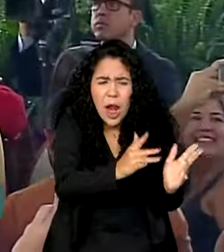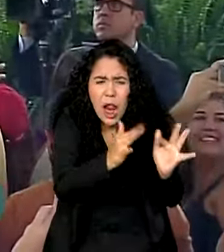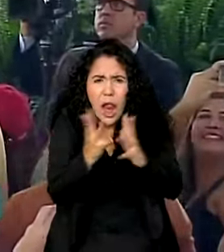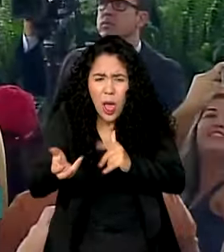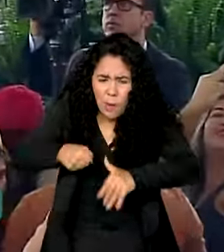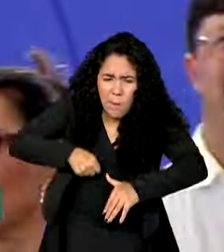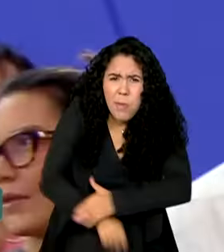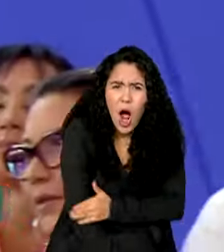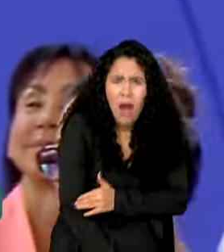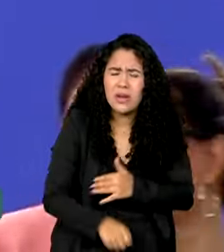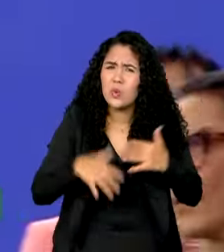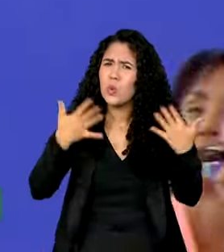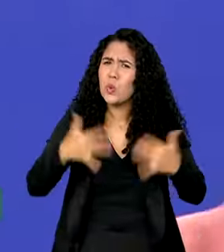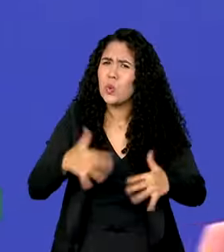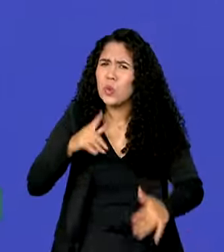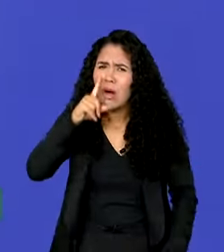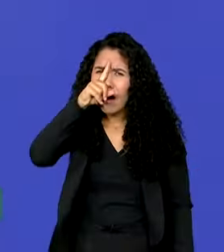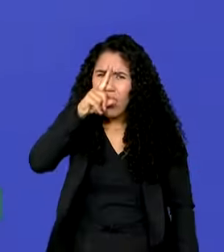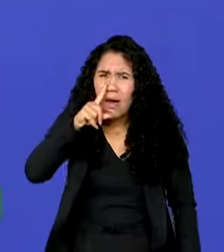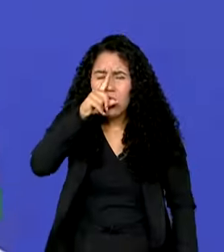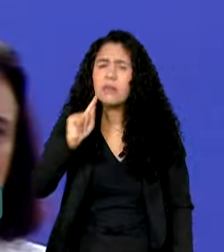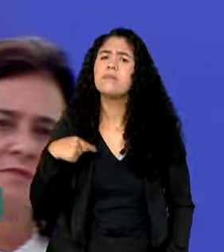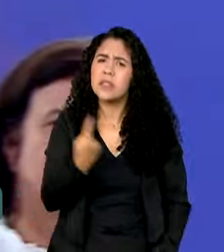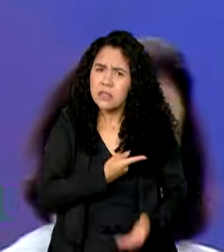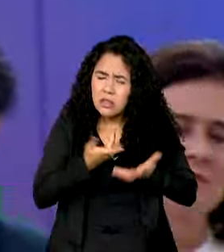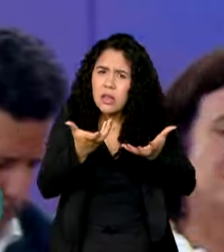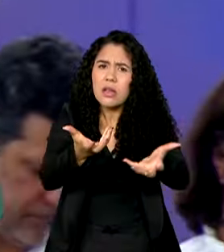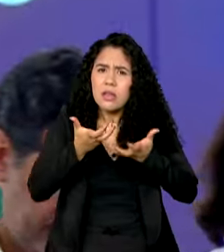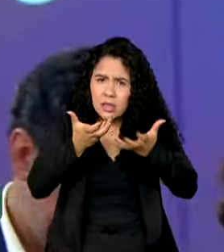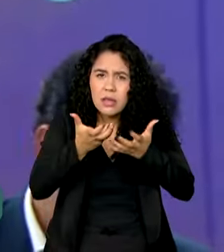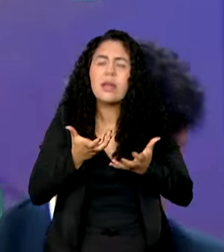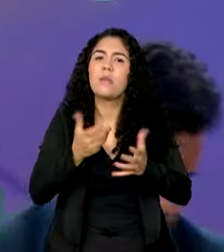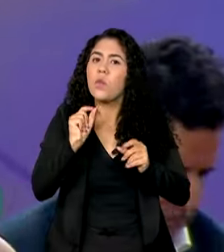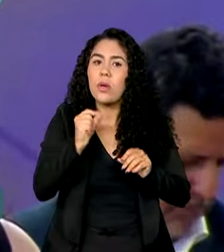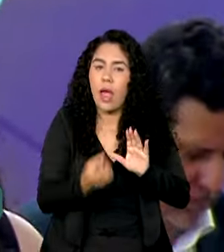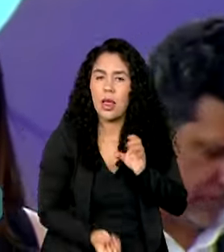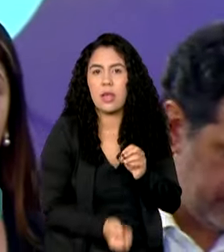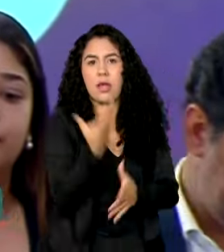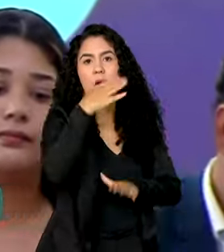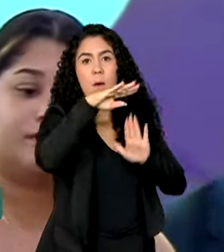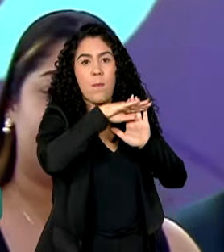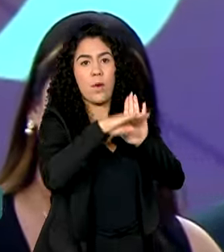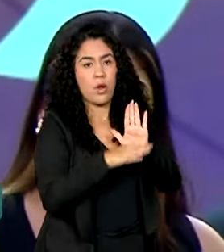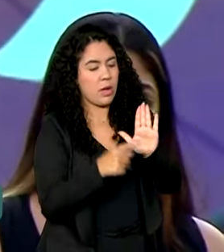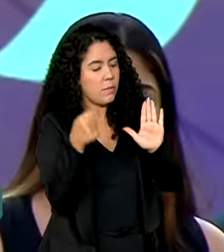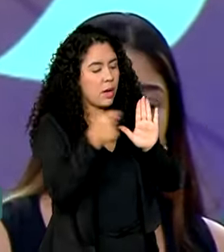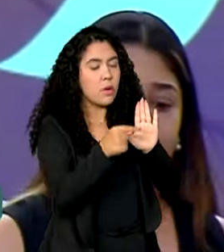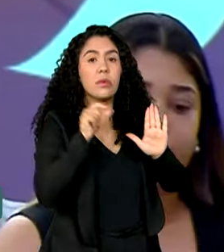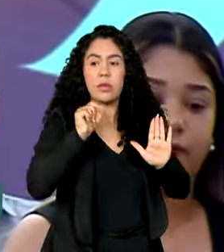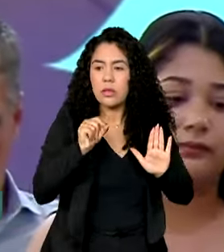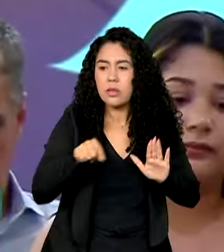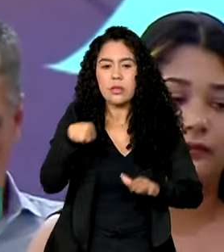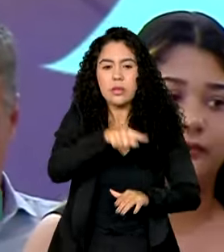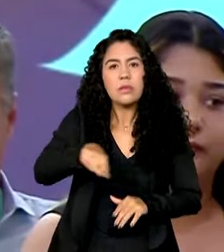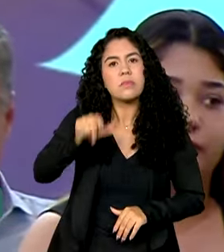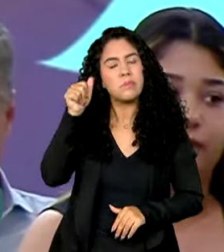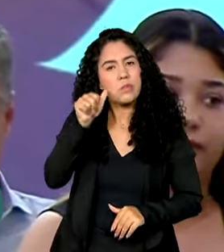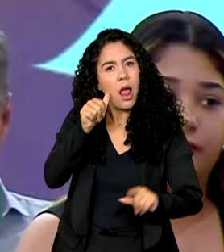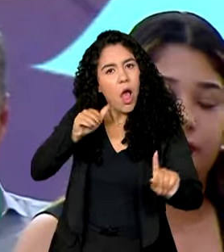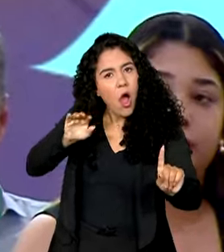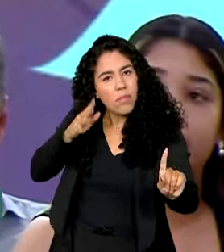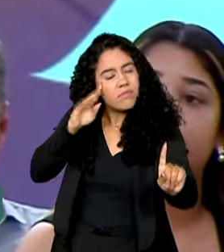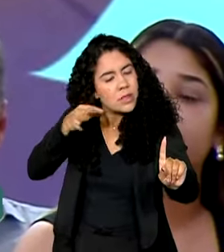que elas correm. E nós queremos criar um programa para que a mulher seja atendida com decência,